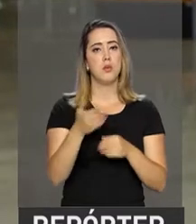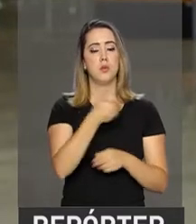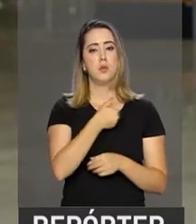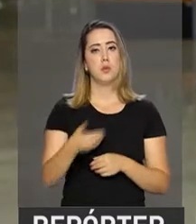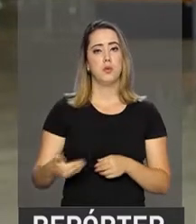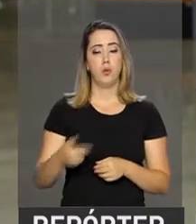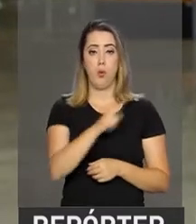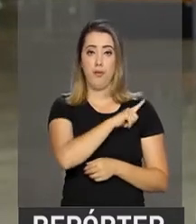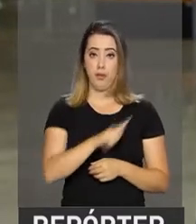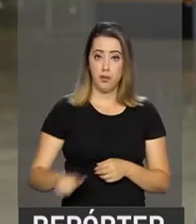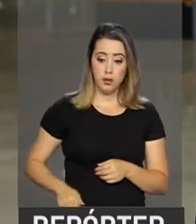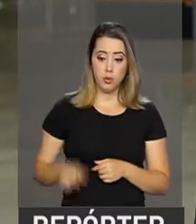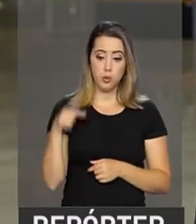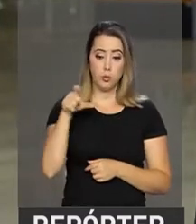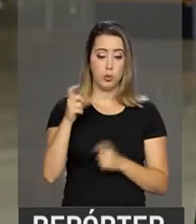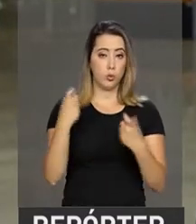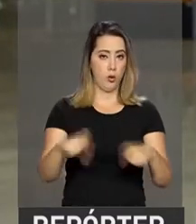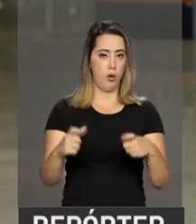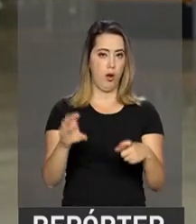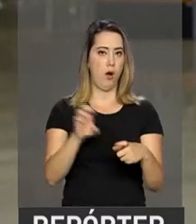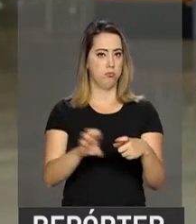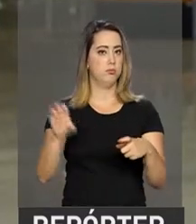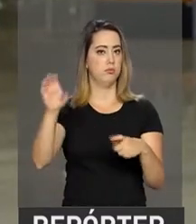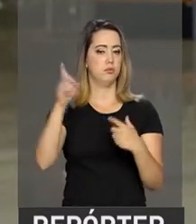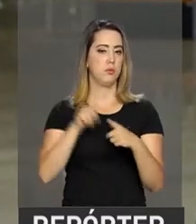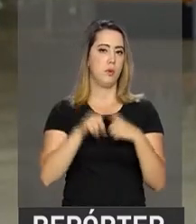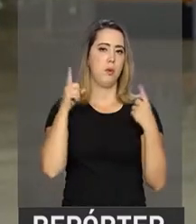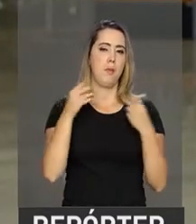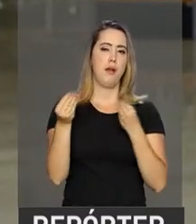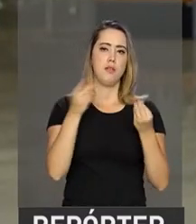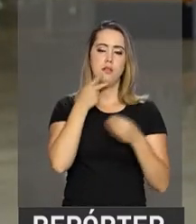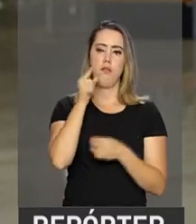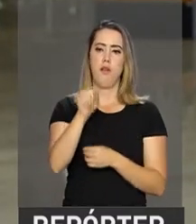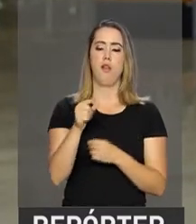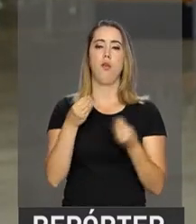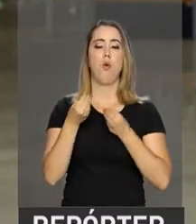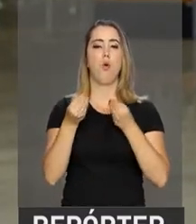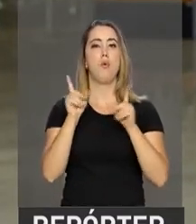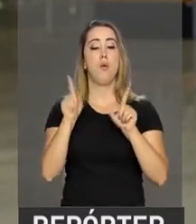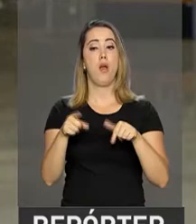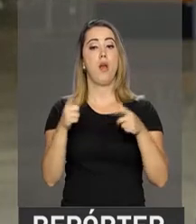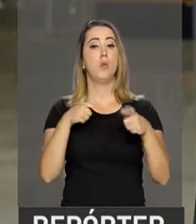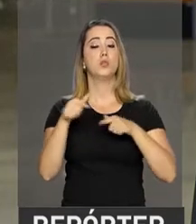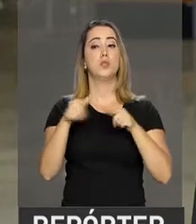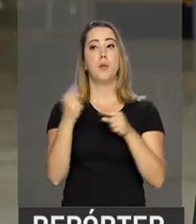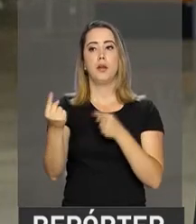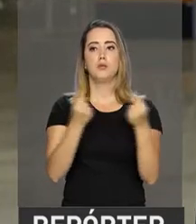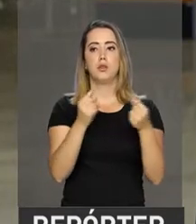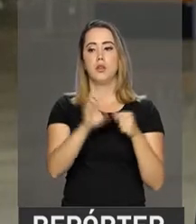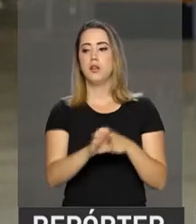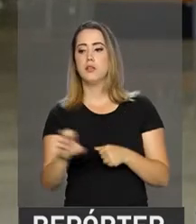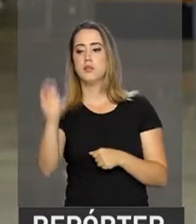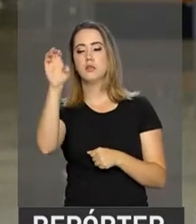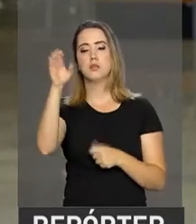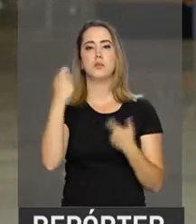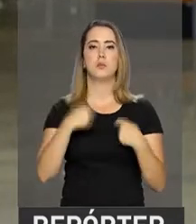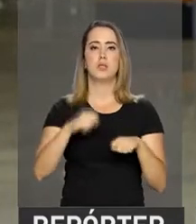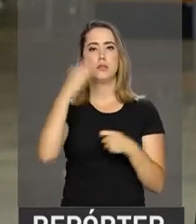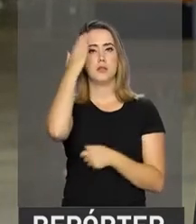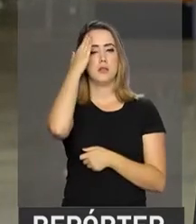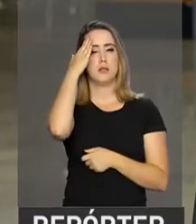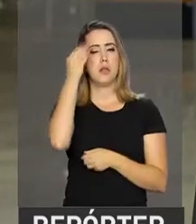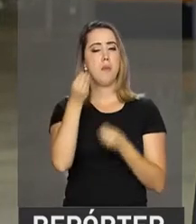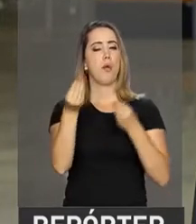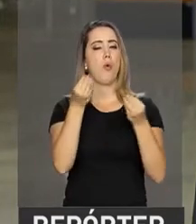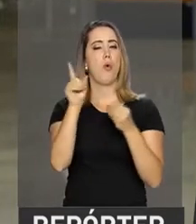governador. Já a definição de como vai atuar a Força Nacional em cada Estado depende da Secretaria